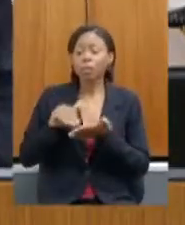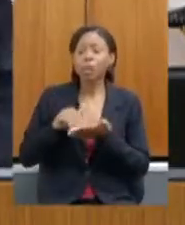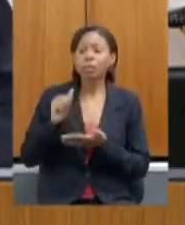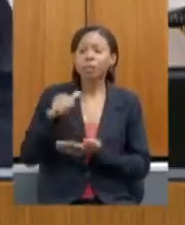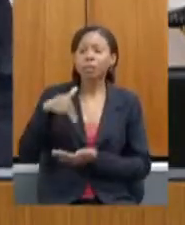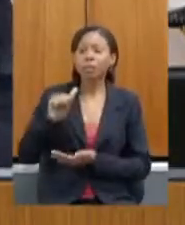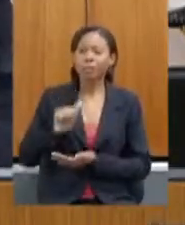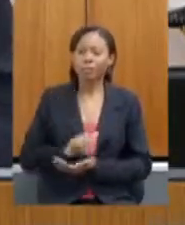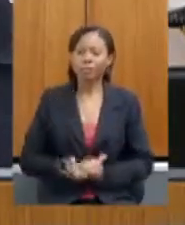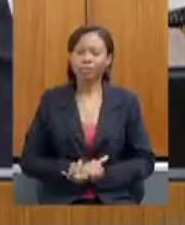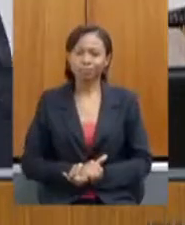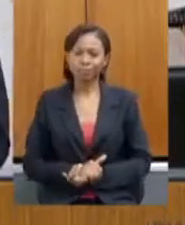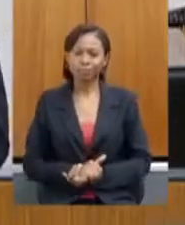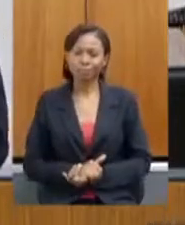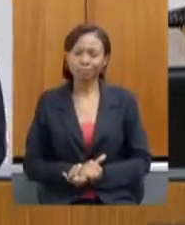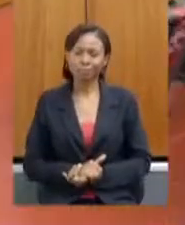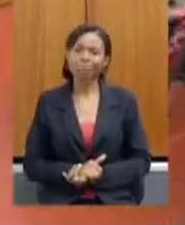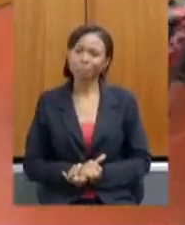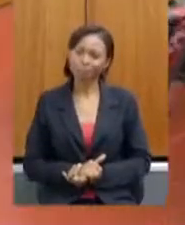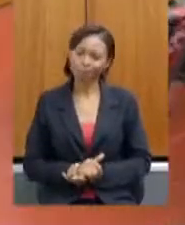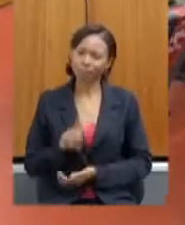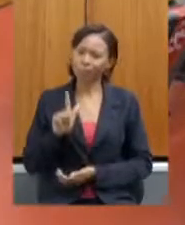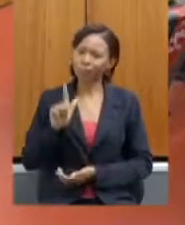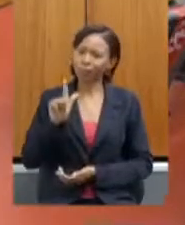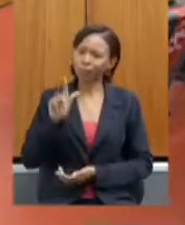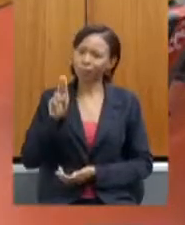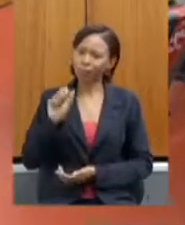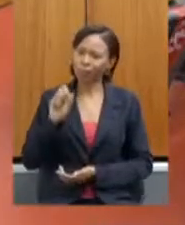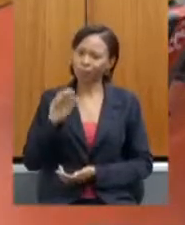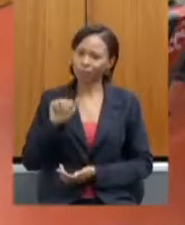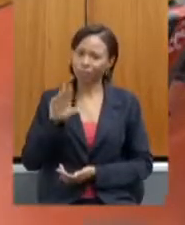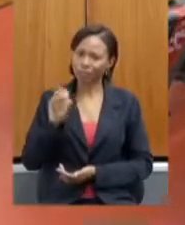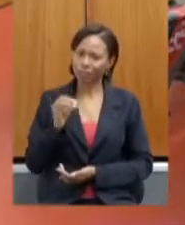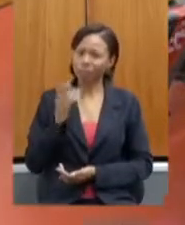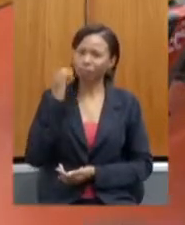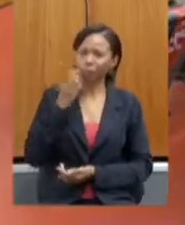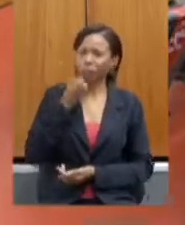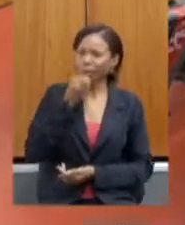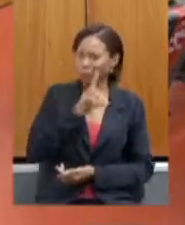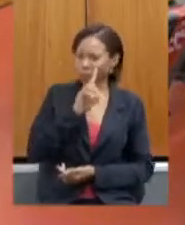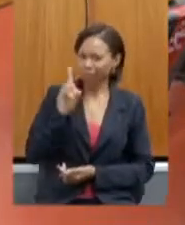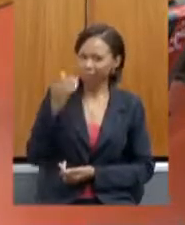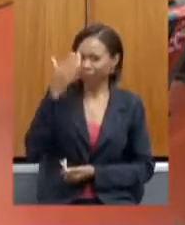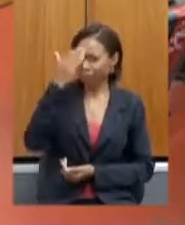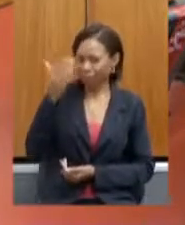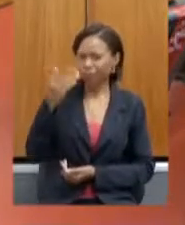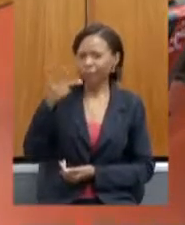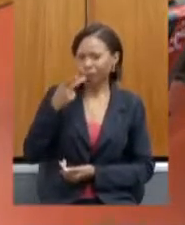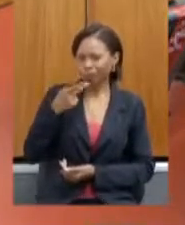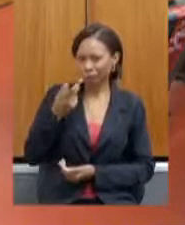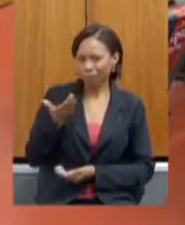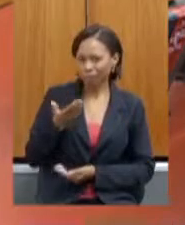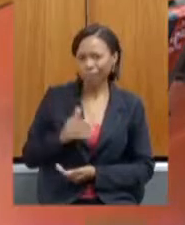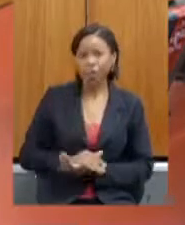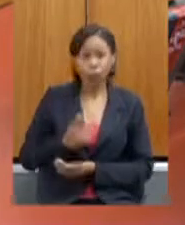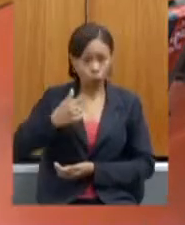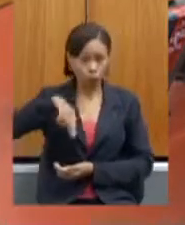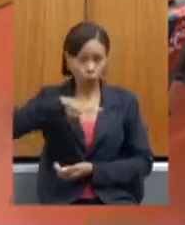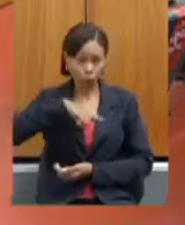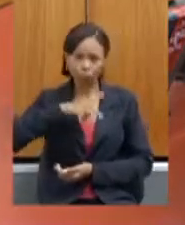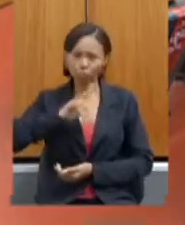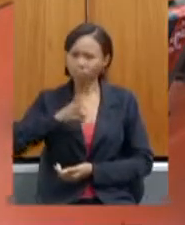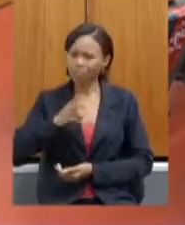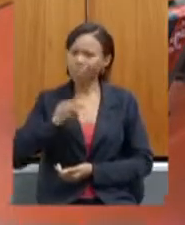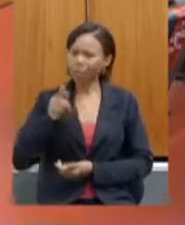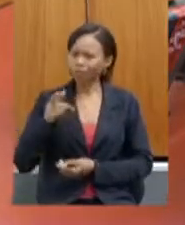bom dia deputado Gustavo Santana muito obrigada por suas palavras a gente realmente sempre conta com